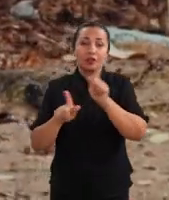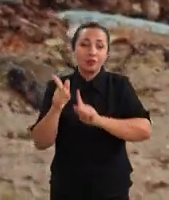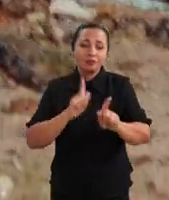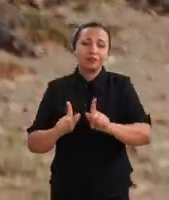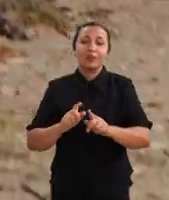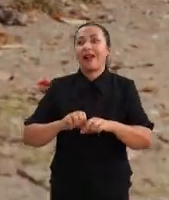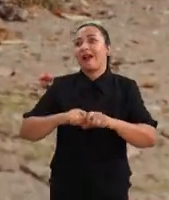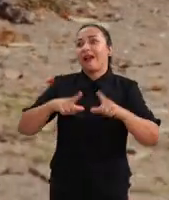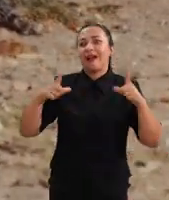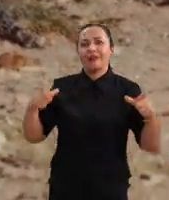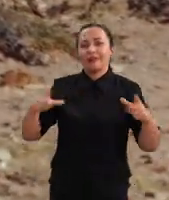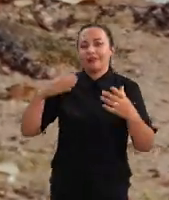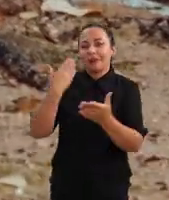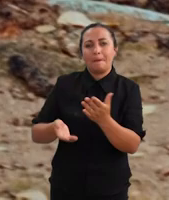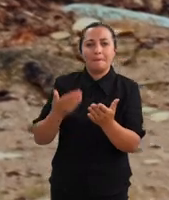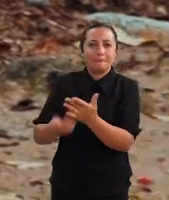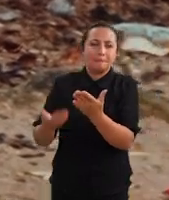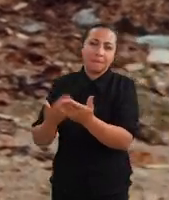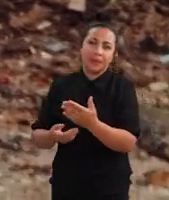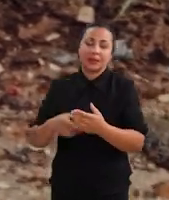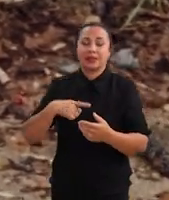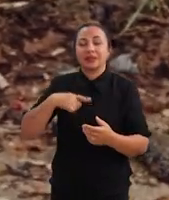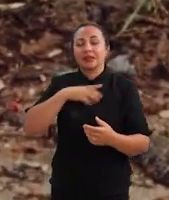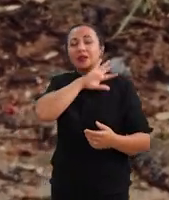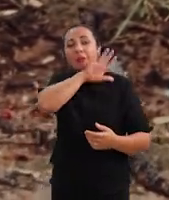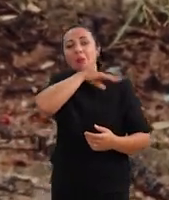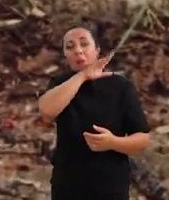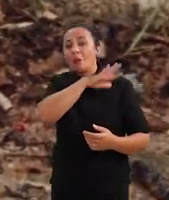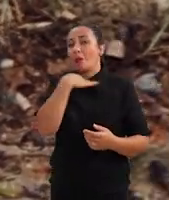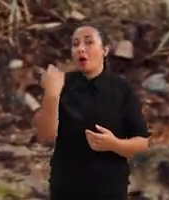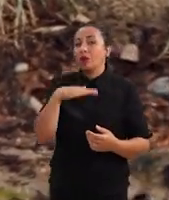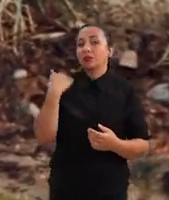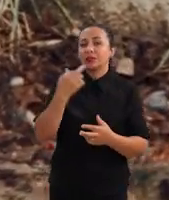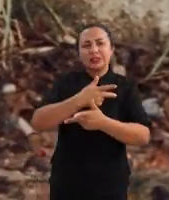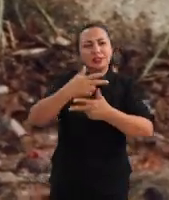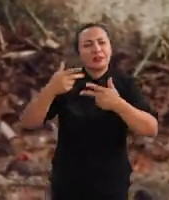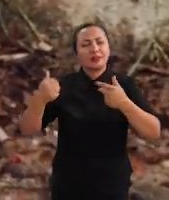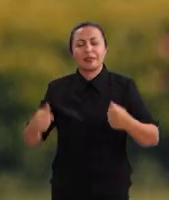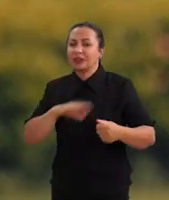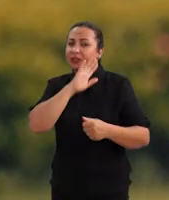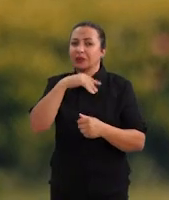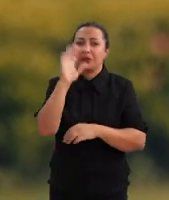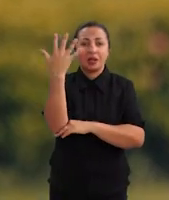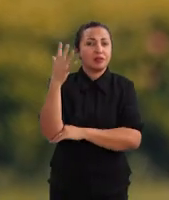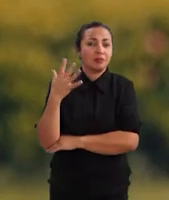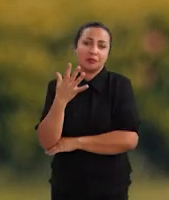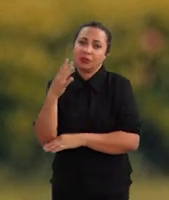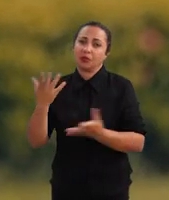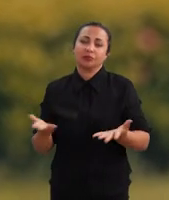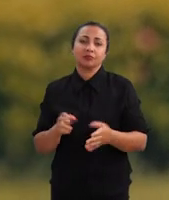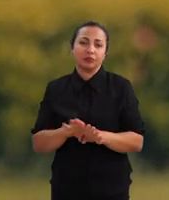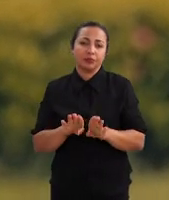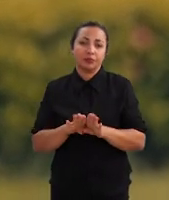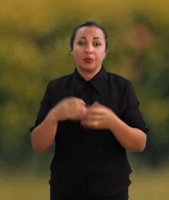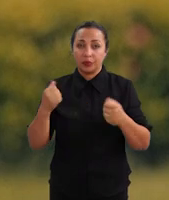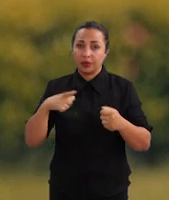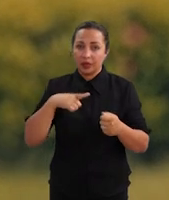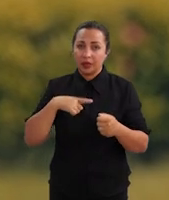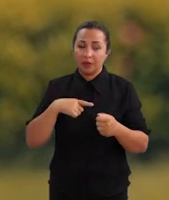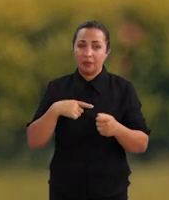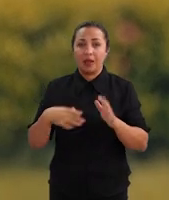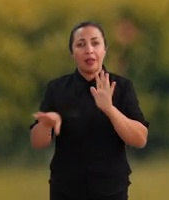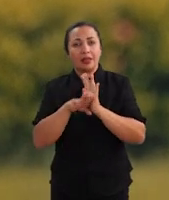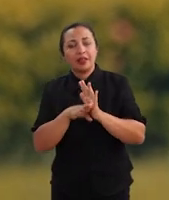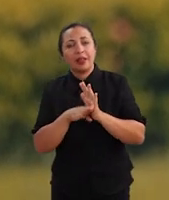grande destruição, levando à mortalidade diversos espécimes, seja da fauna, seja da flora, podendo, em alguns casos,